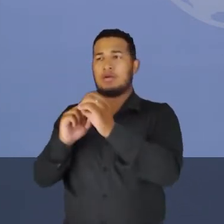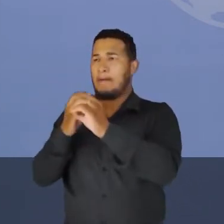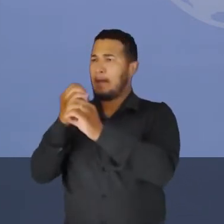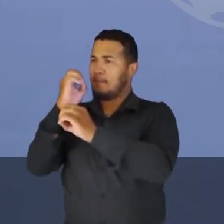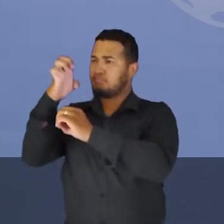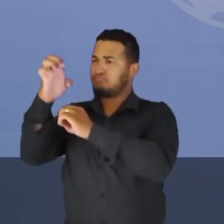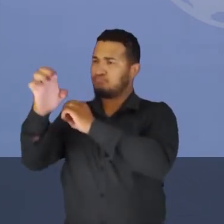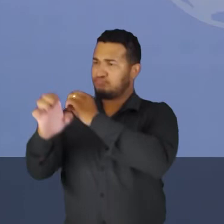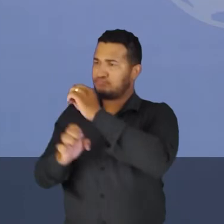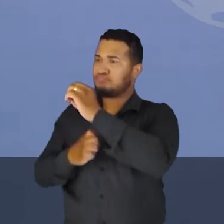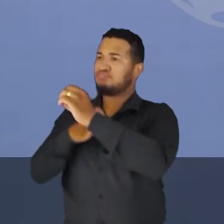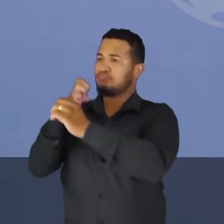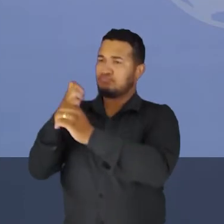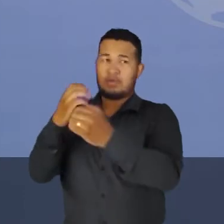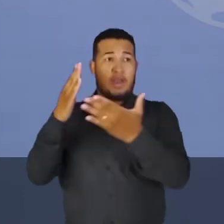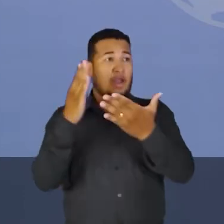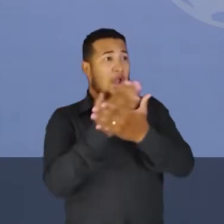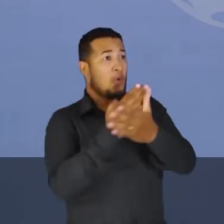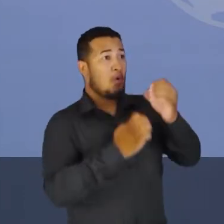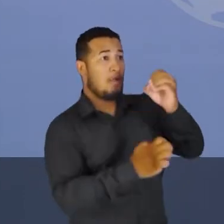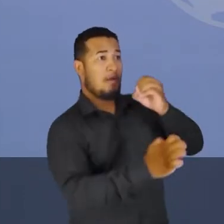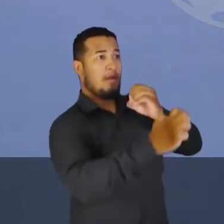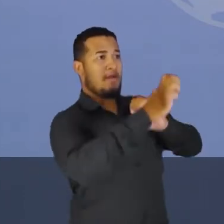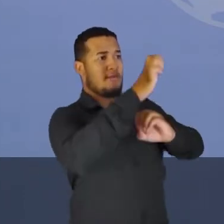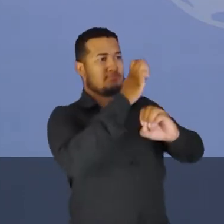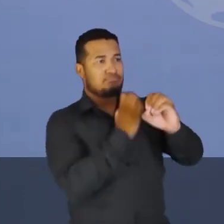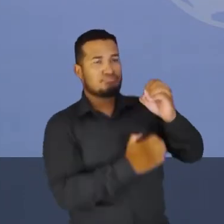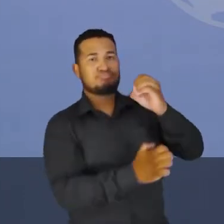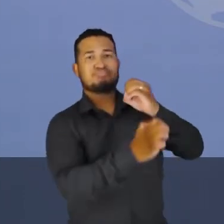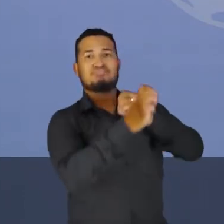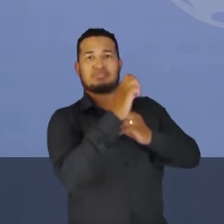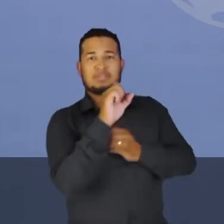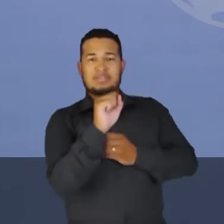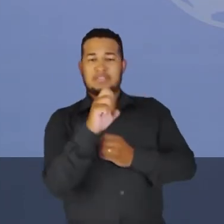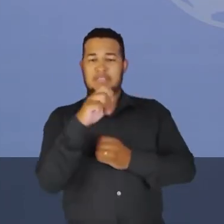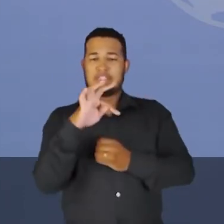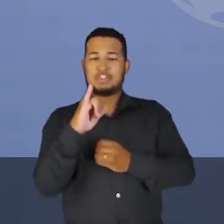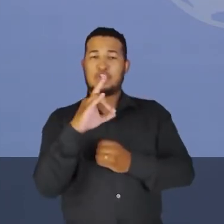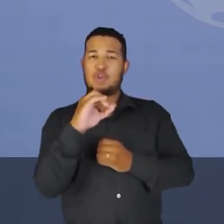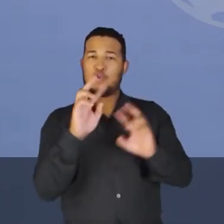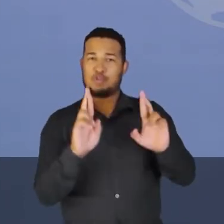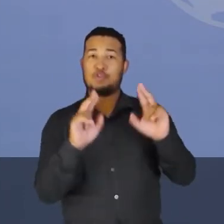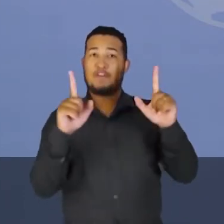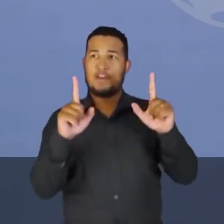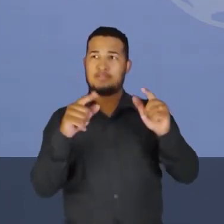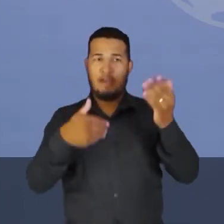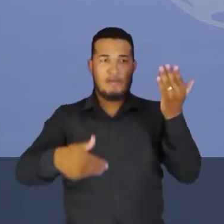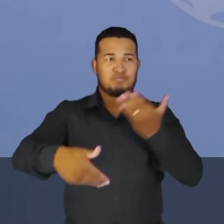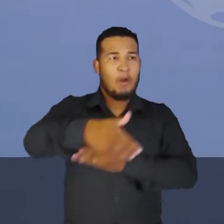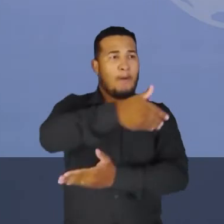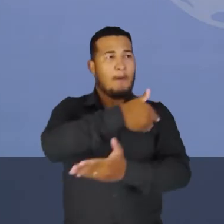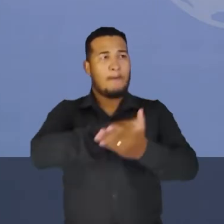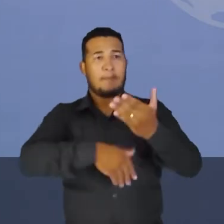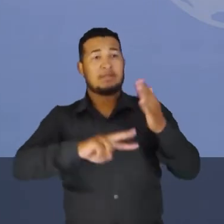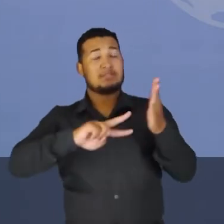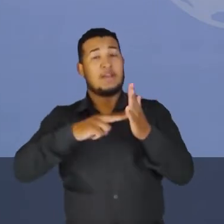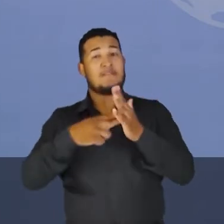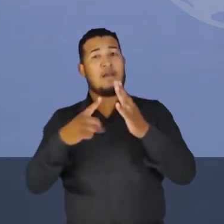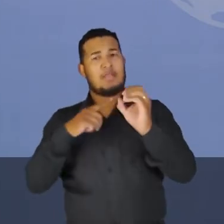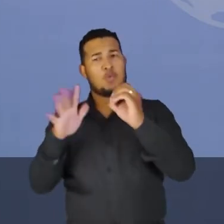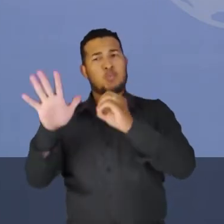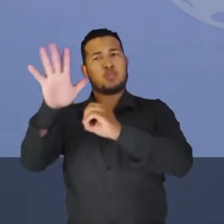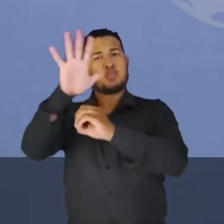sentido, outros orientações no outro sentido, e essa interação geraria um campo